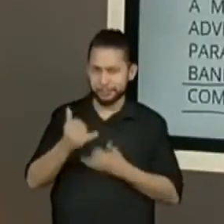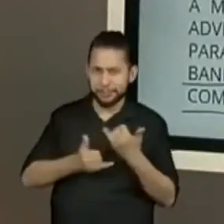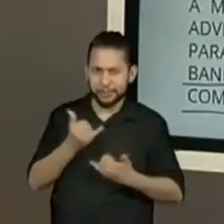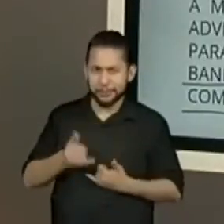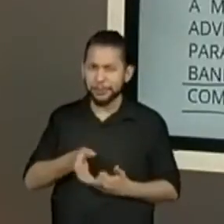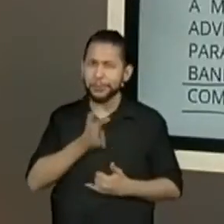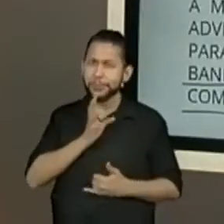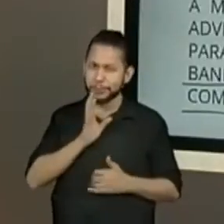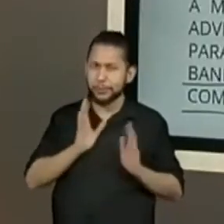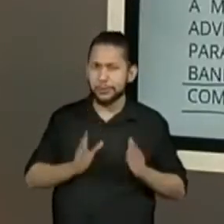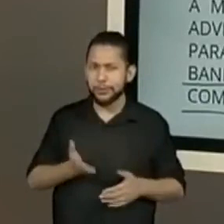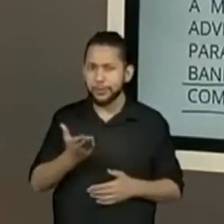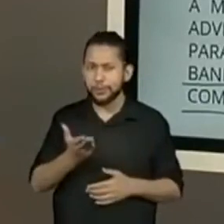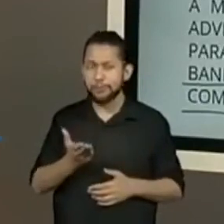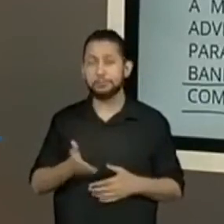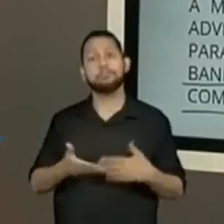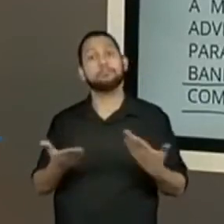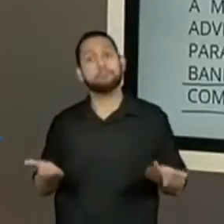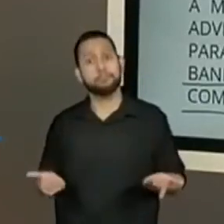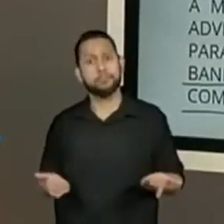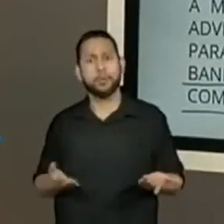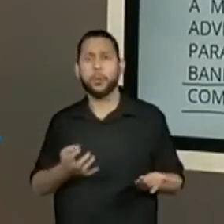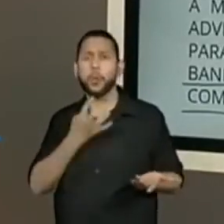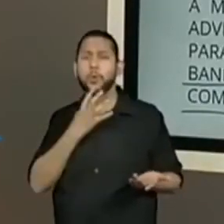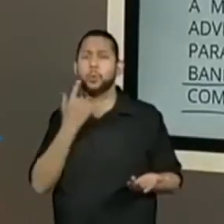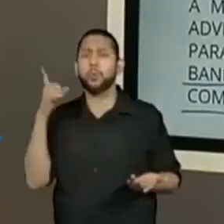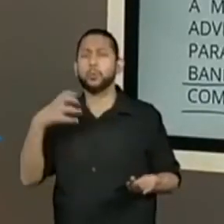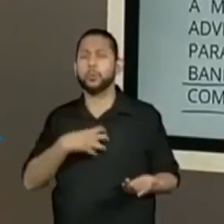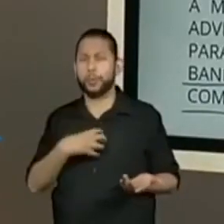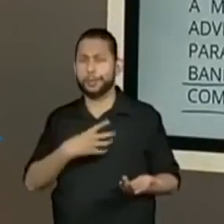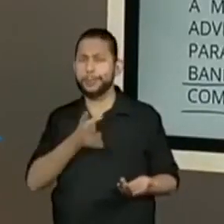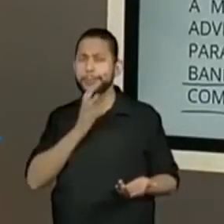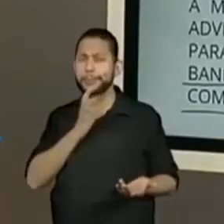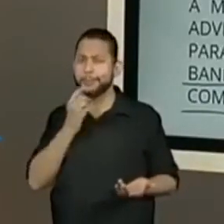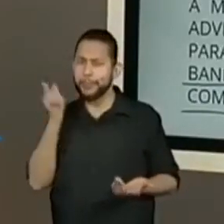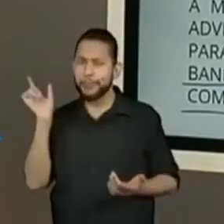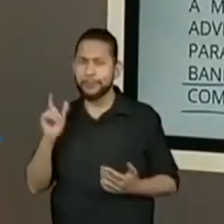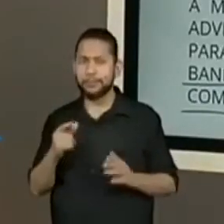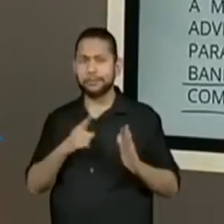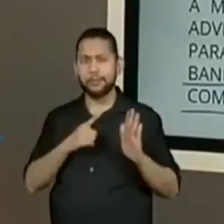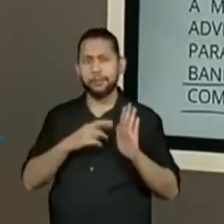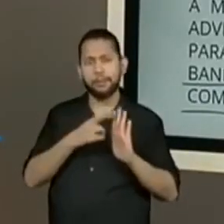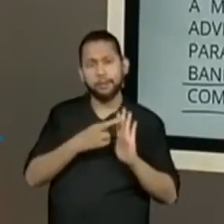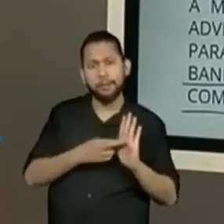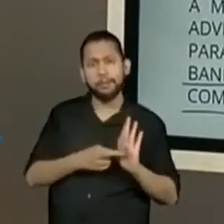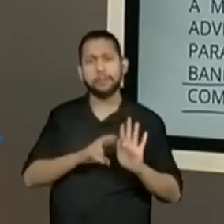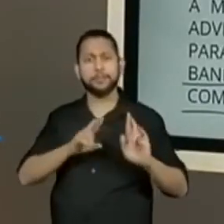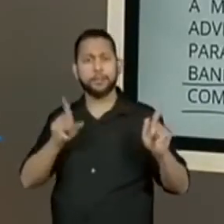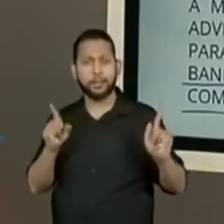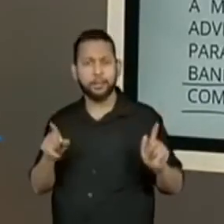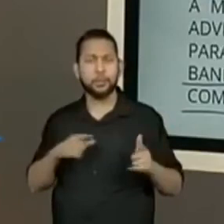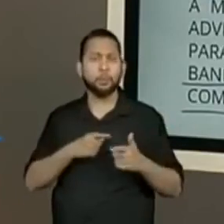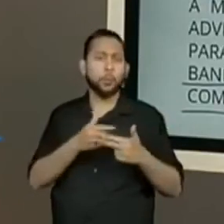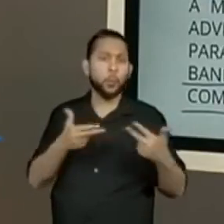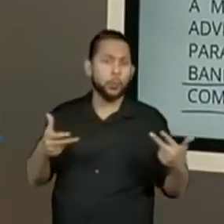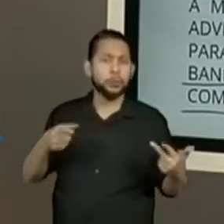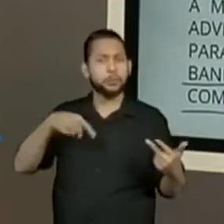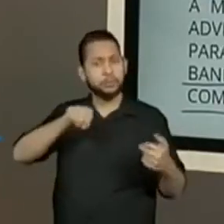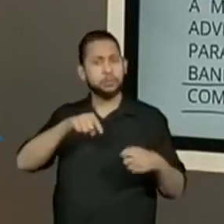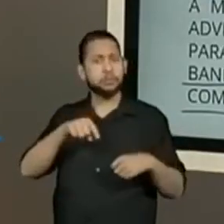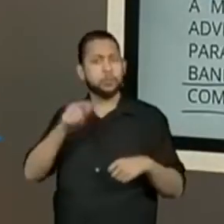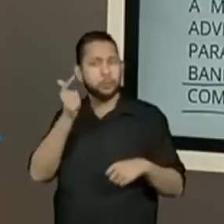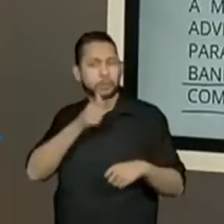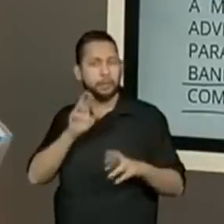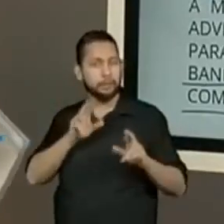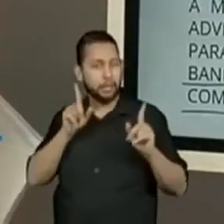Para você que conhece. Você conhece ela de outra maneira? Tem alguma regra, alguma coisa aí que vocês fariam